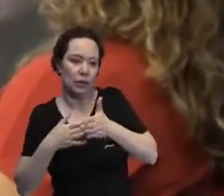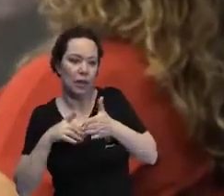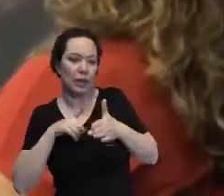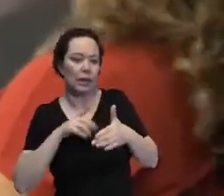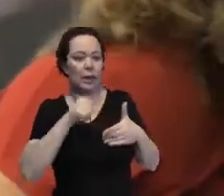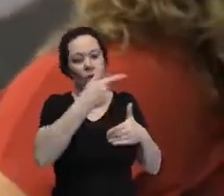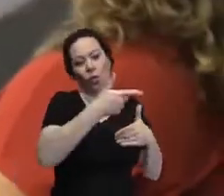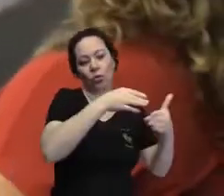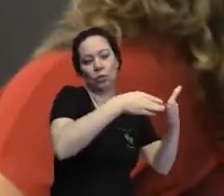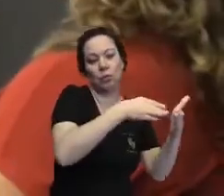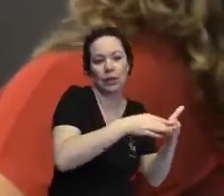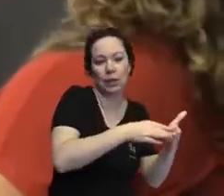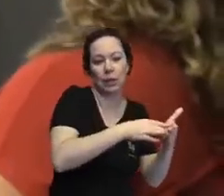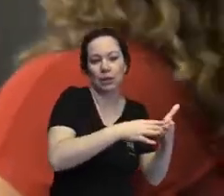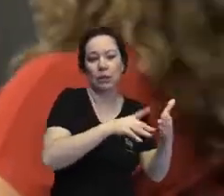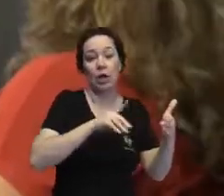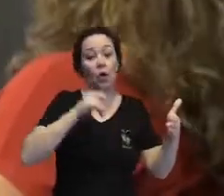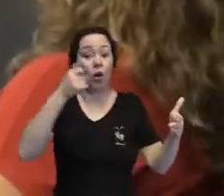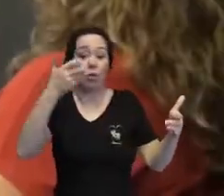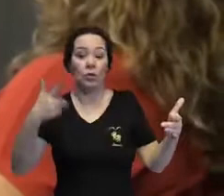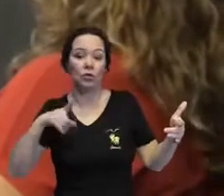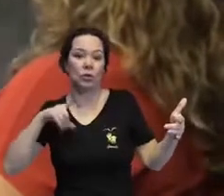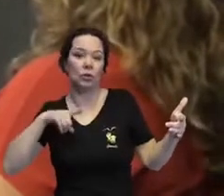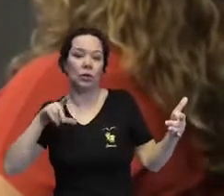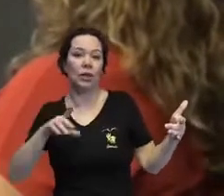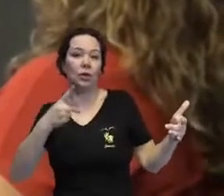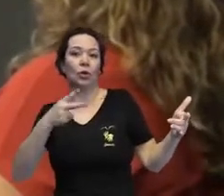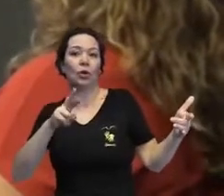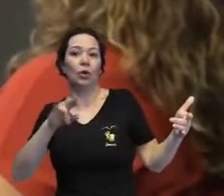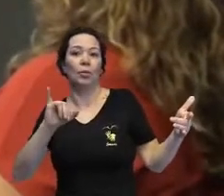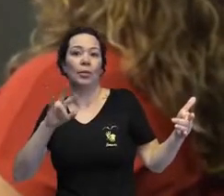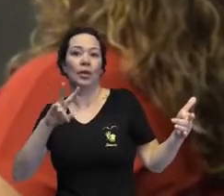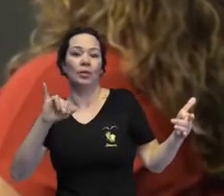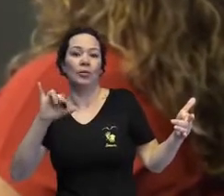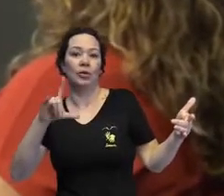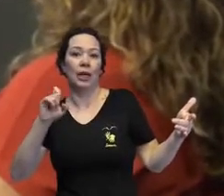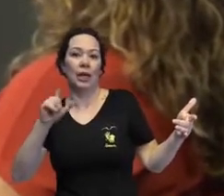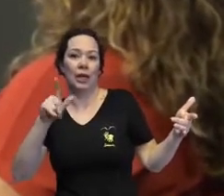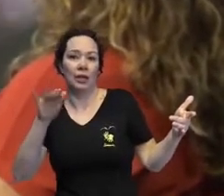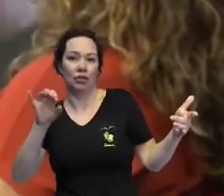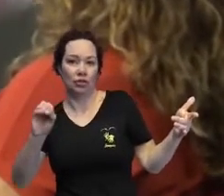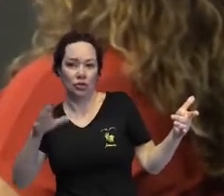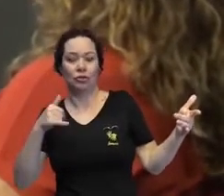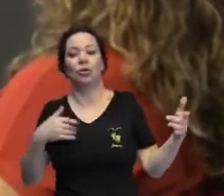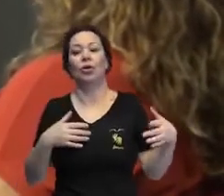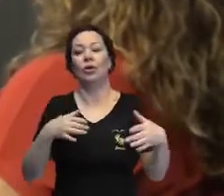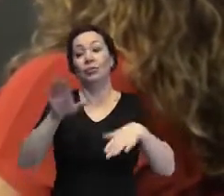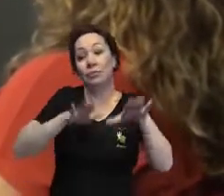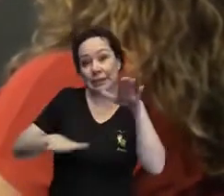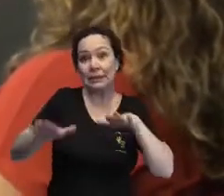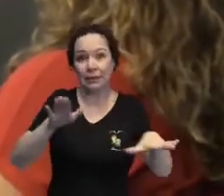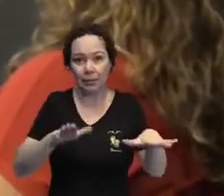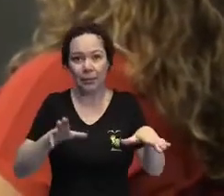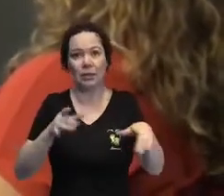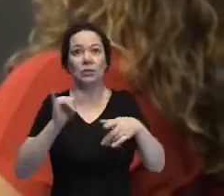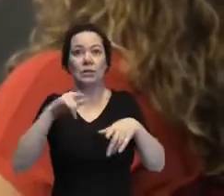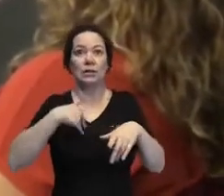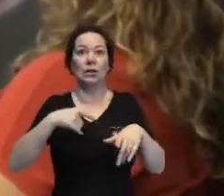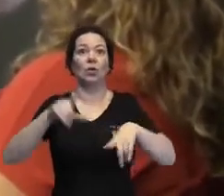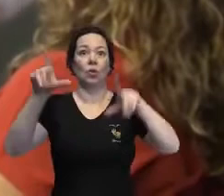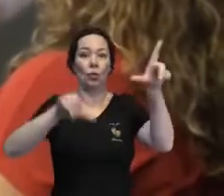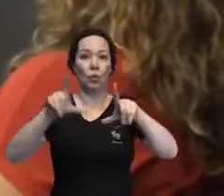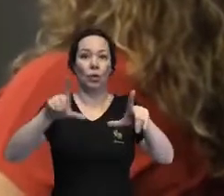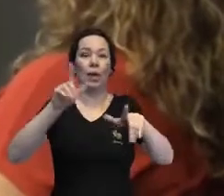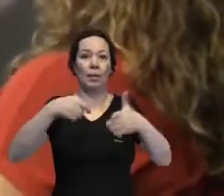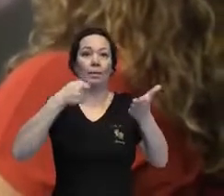aspectos, mas eu acredito muito na gente ter consciência e fazer dos nossos espaços de privilégio um lugar de